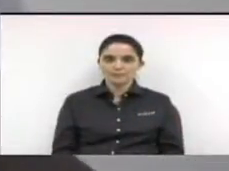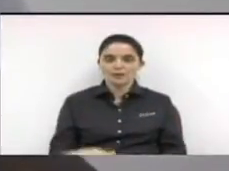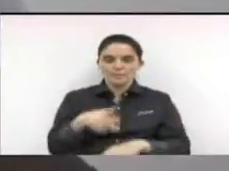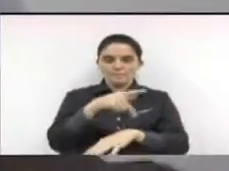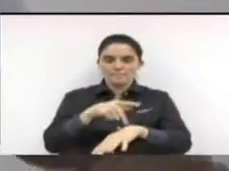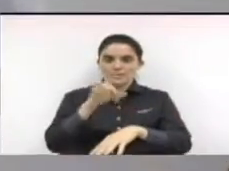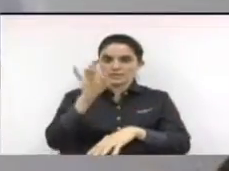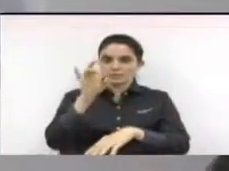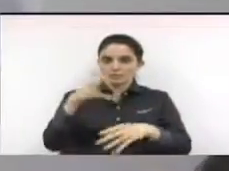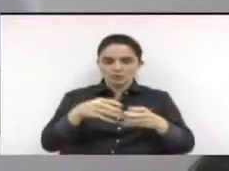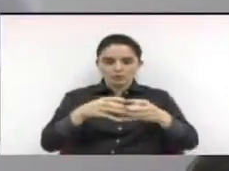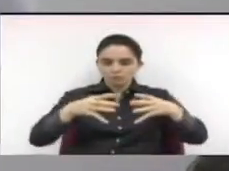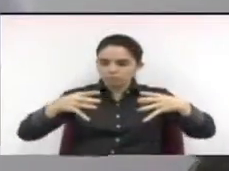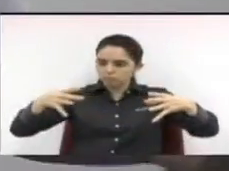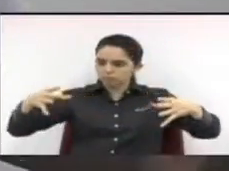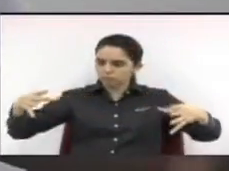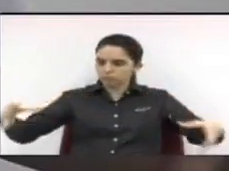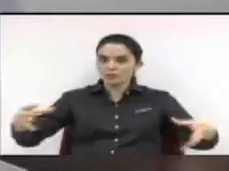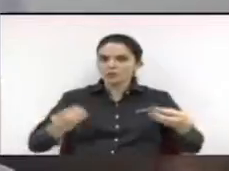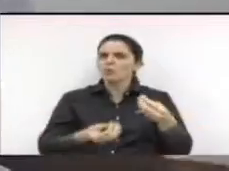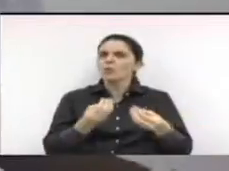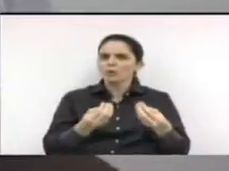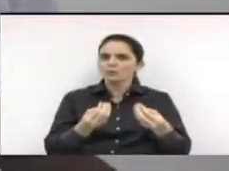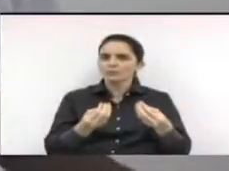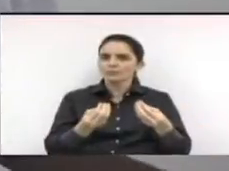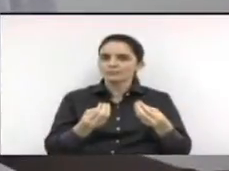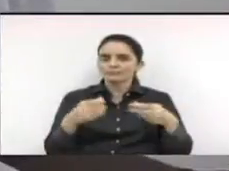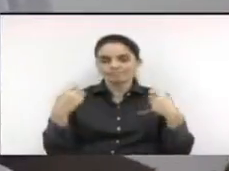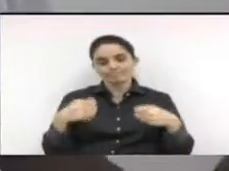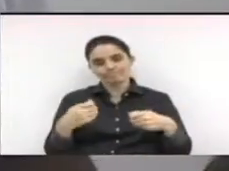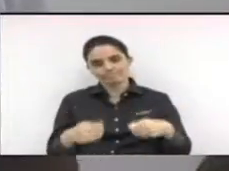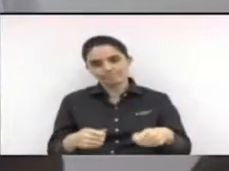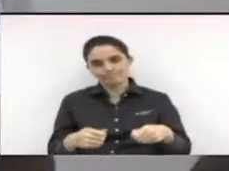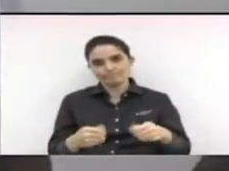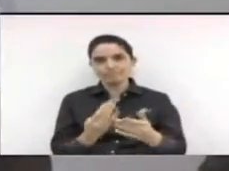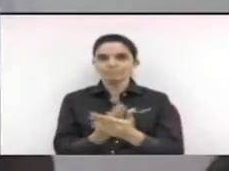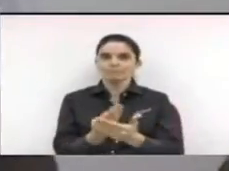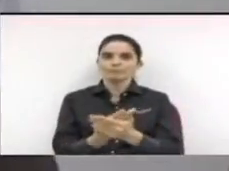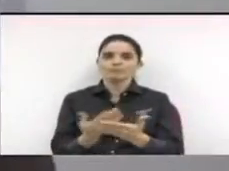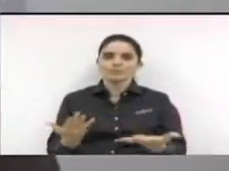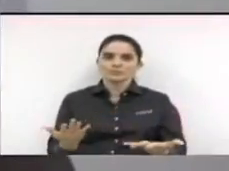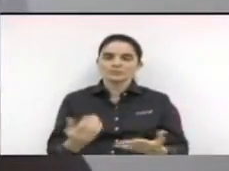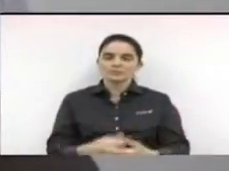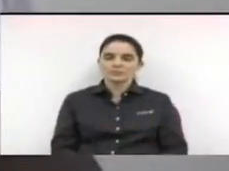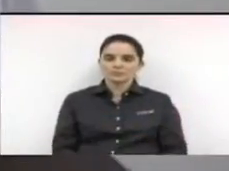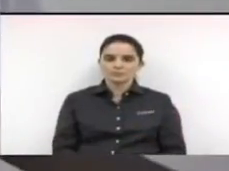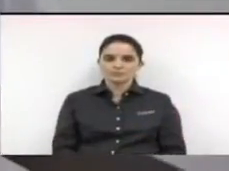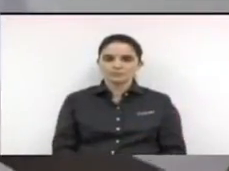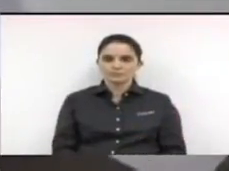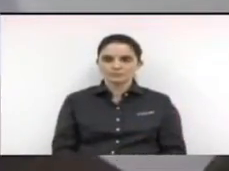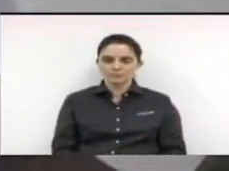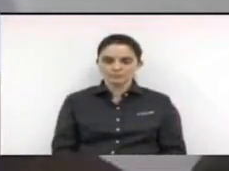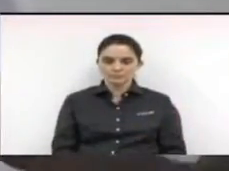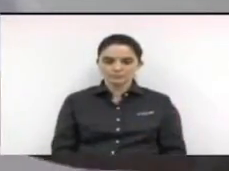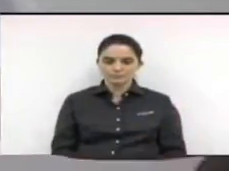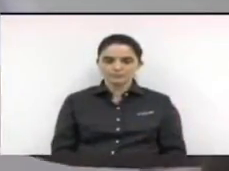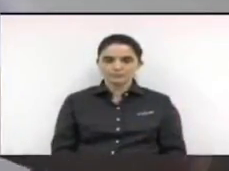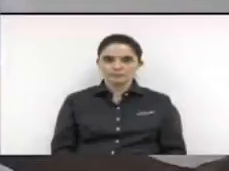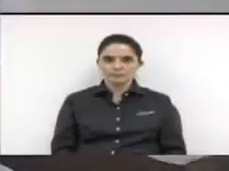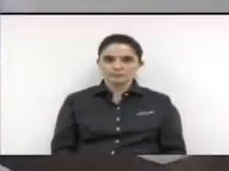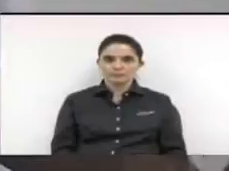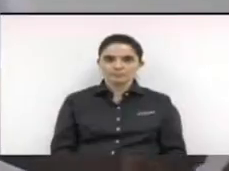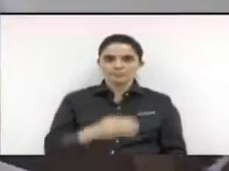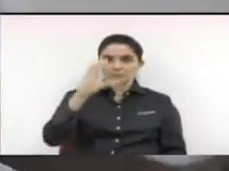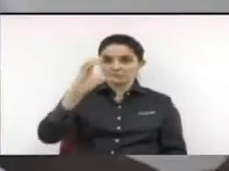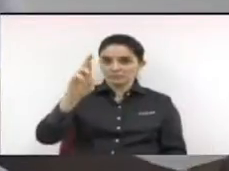Agora, nós não podemos pagar por um governo infelizmente fraco. Crise